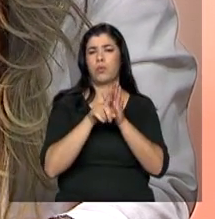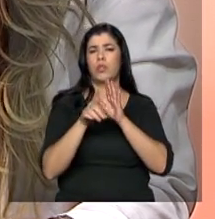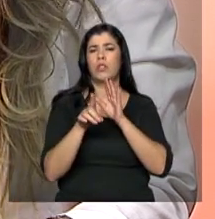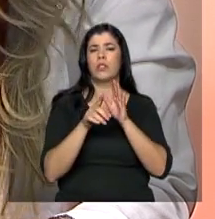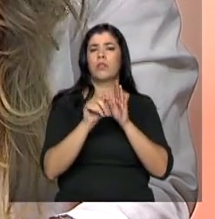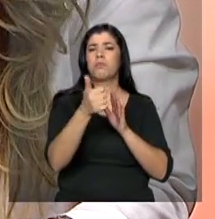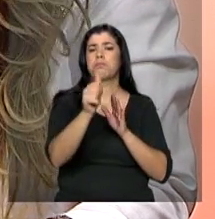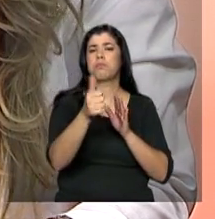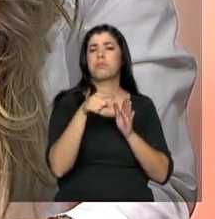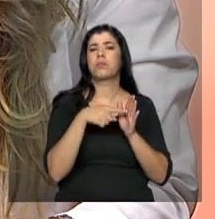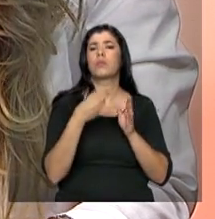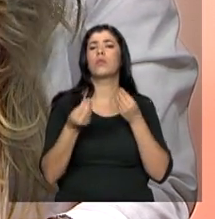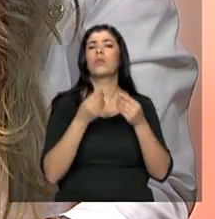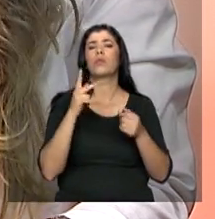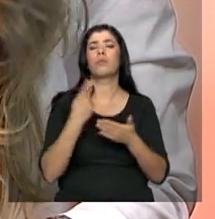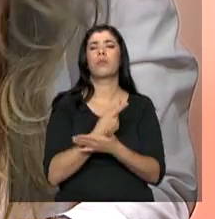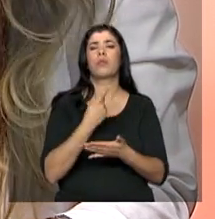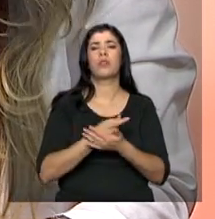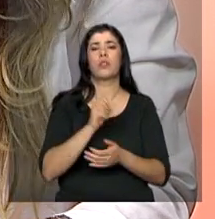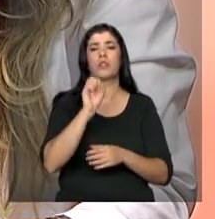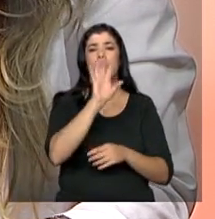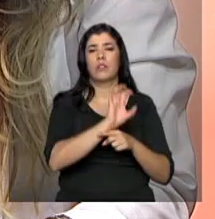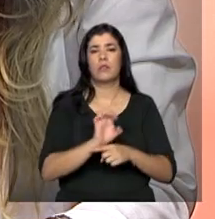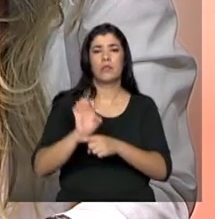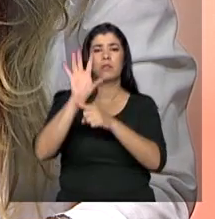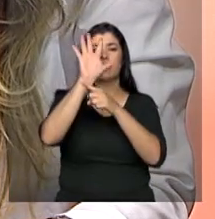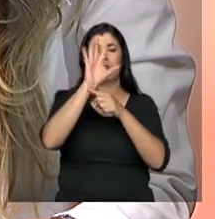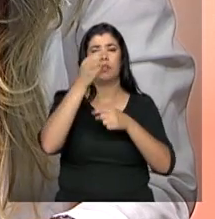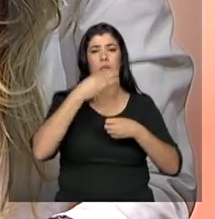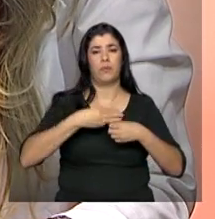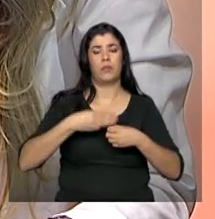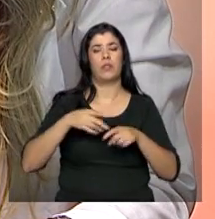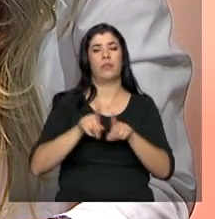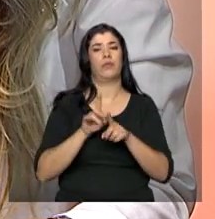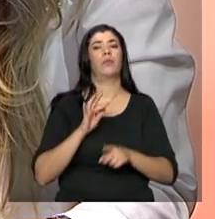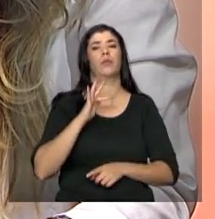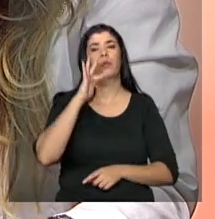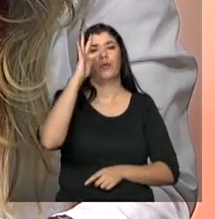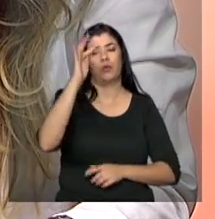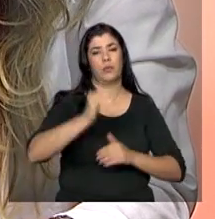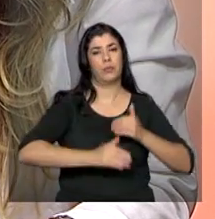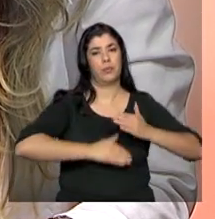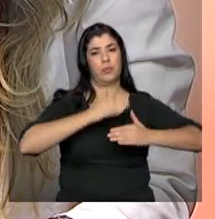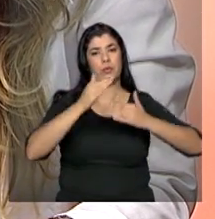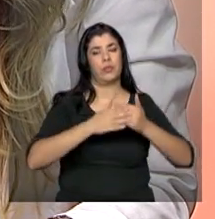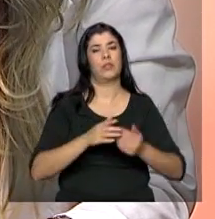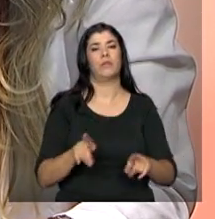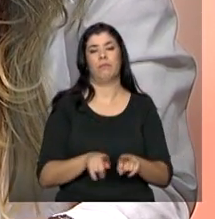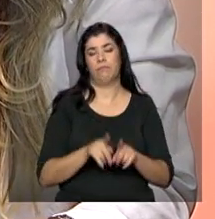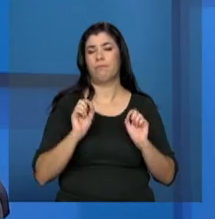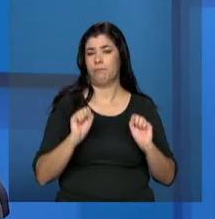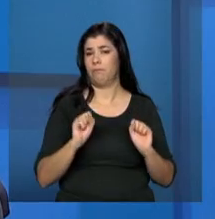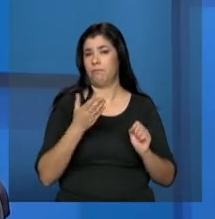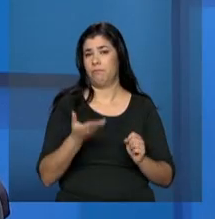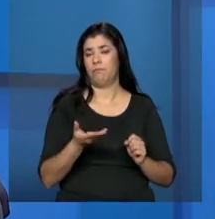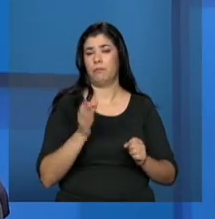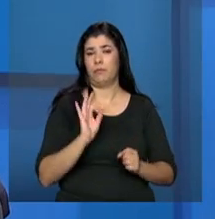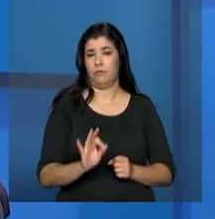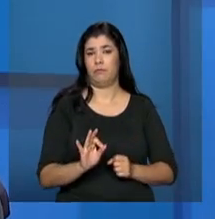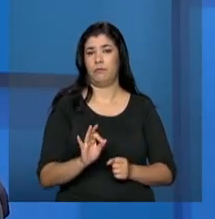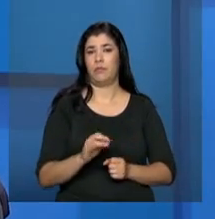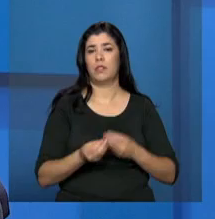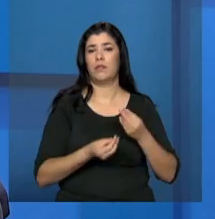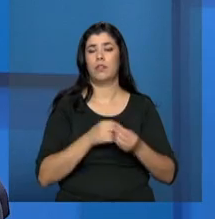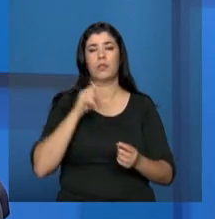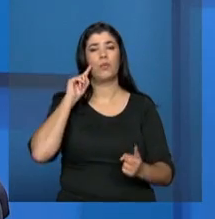ocorrendo, está ocorrendo nos estados, municípios, e logo em seguida faz esse avanço, essas diretrizes, traça essas